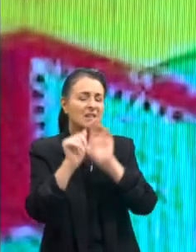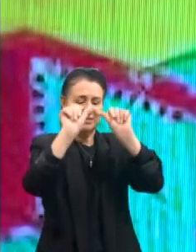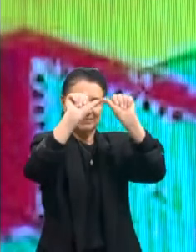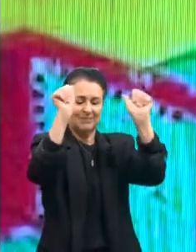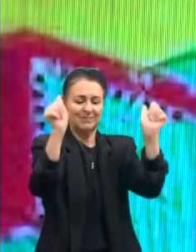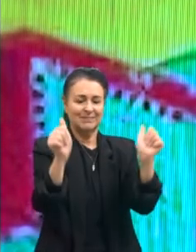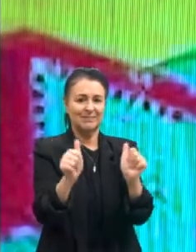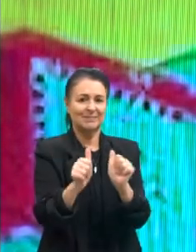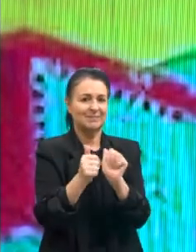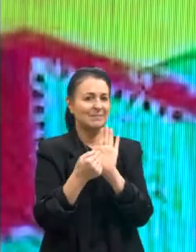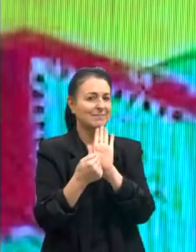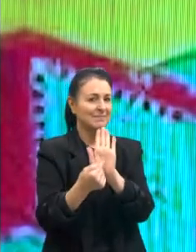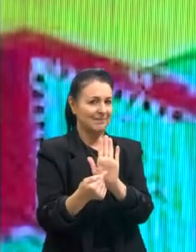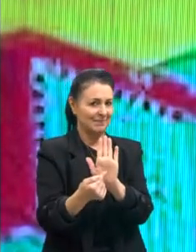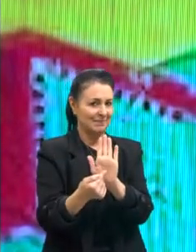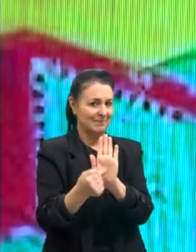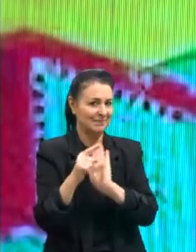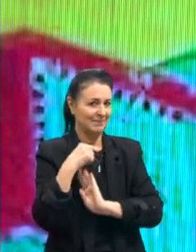narrativas que elas apontam.